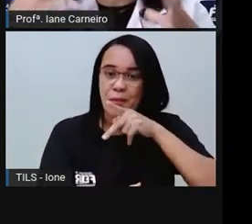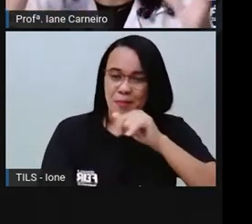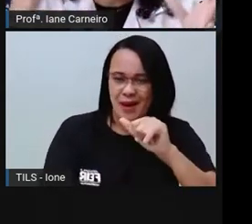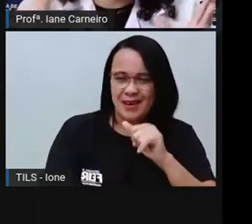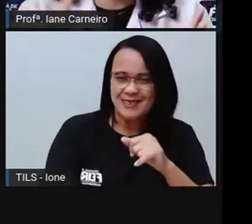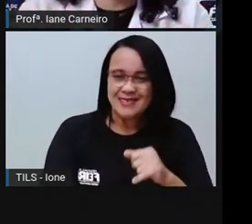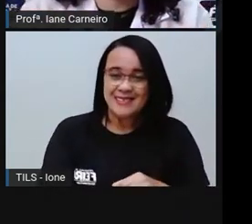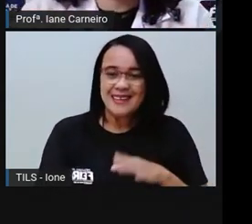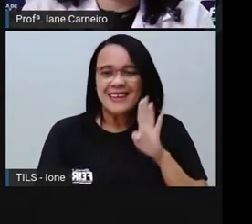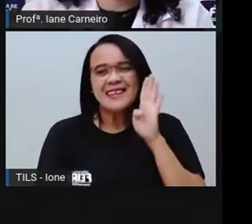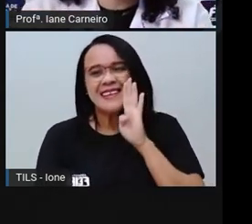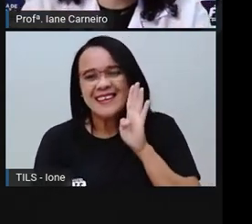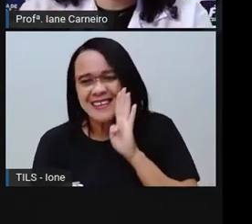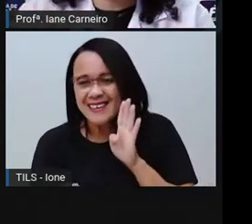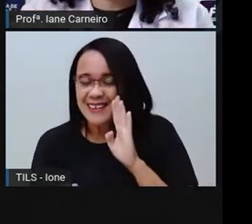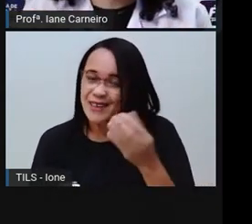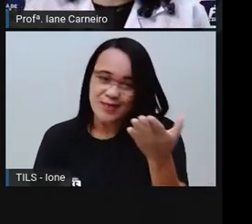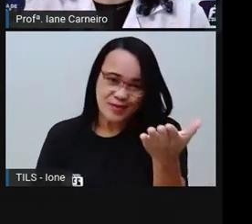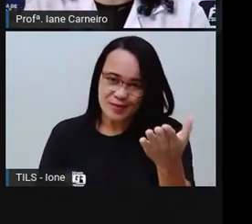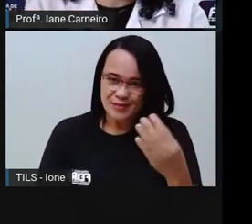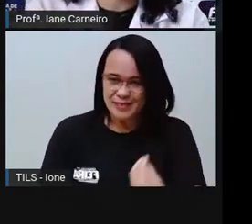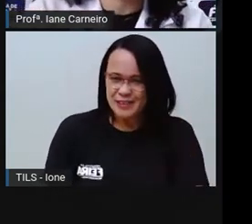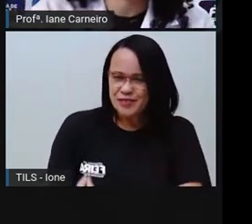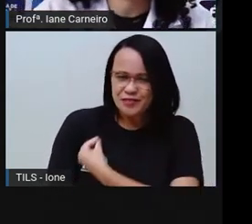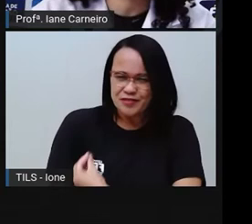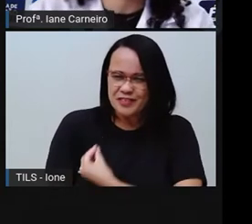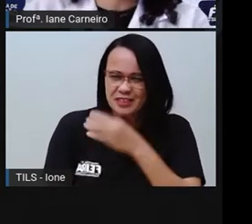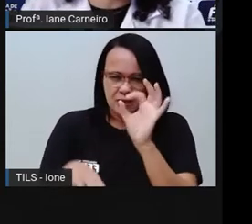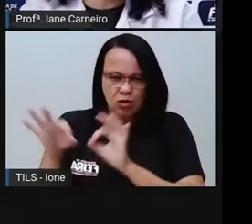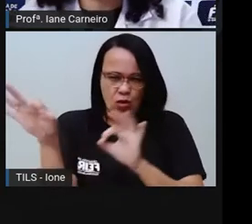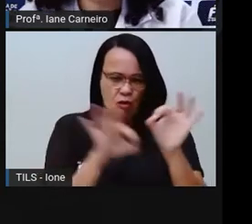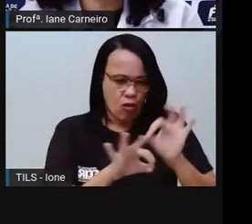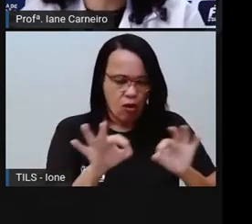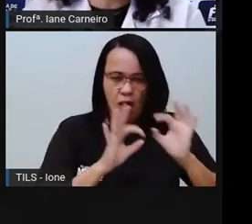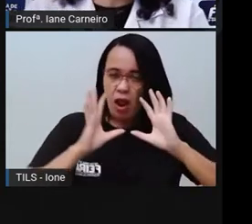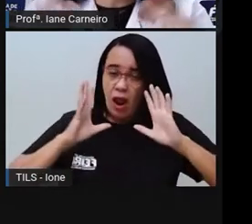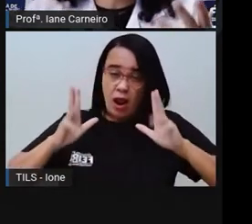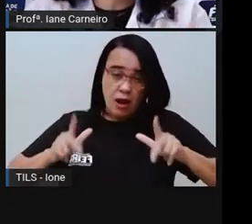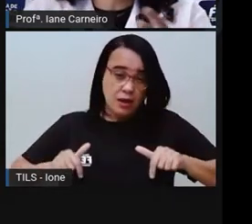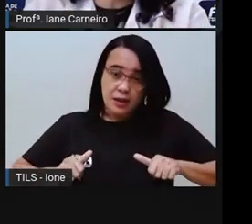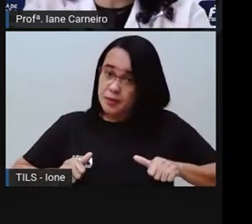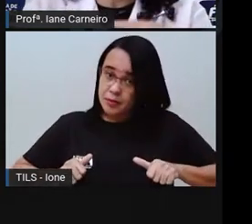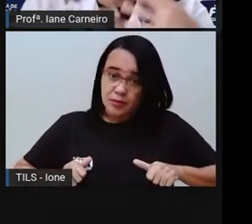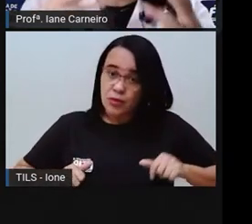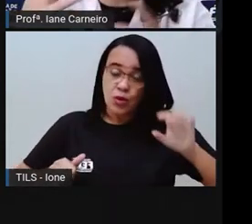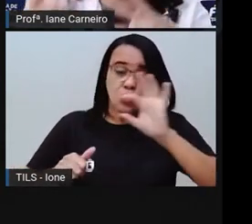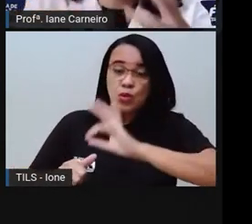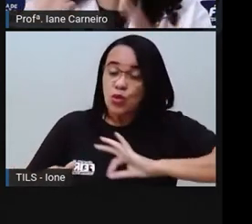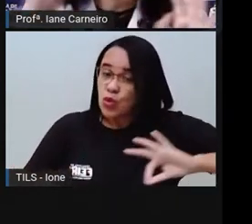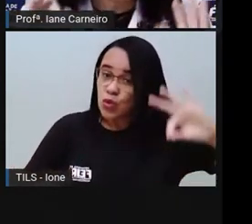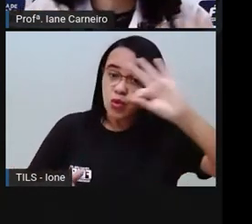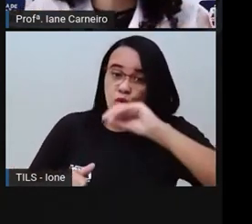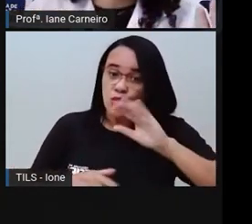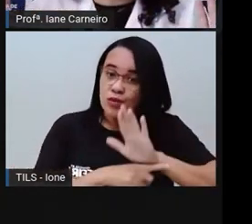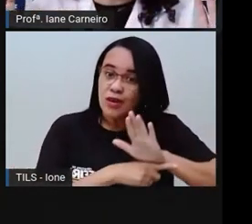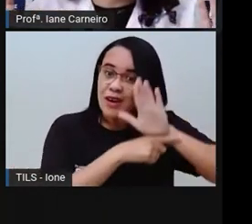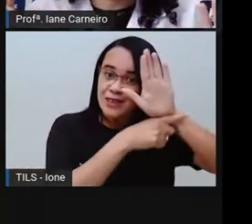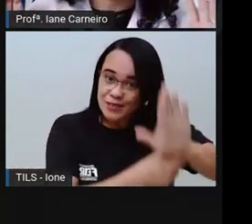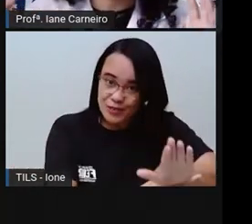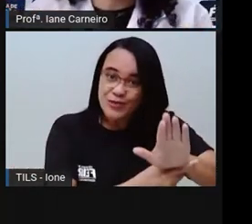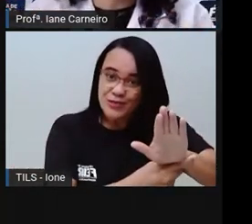quando a gente vive num ambiente arrumadinho, organizadinho, né? E todo mundo tem a obrigação de